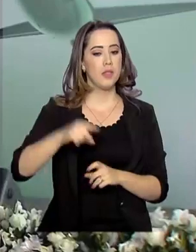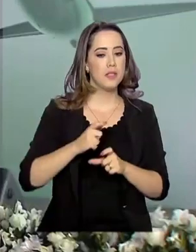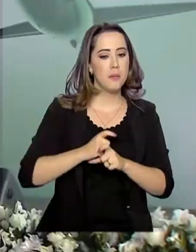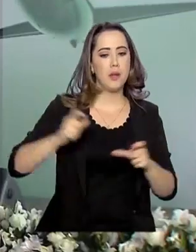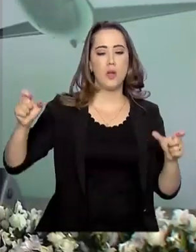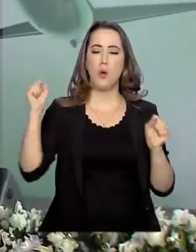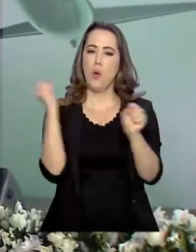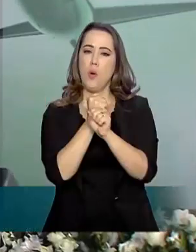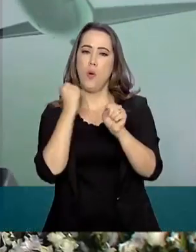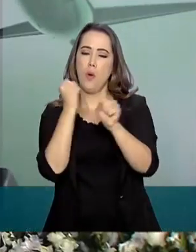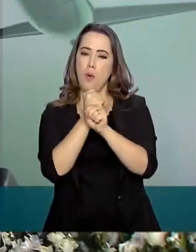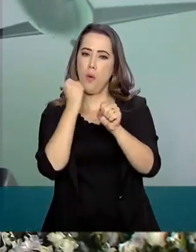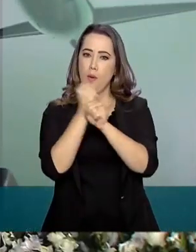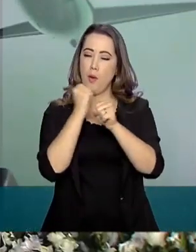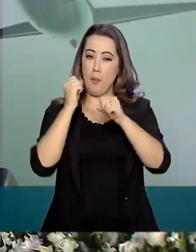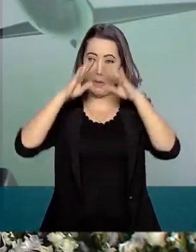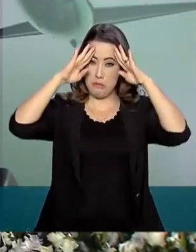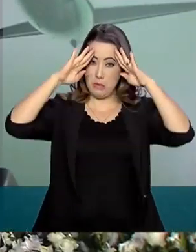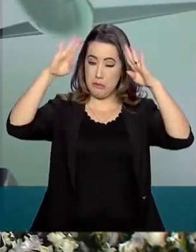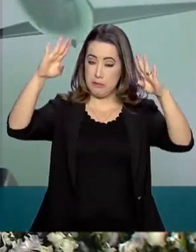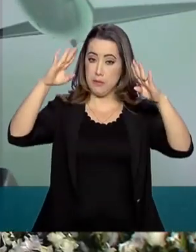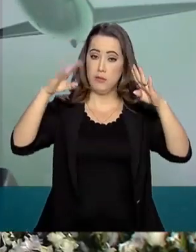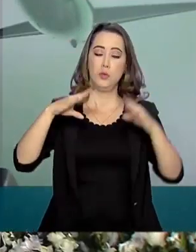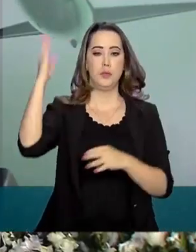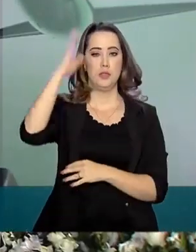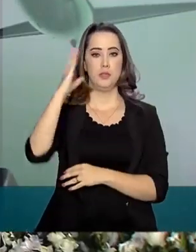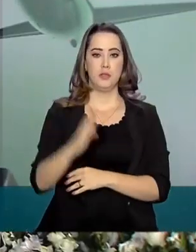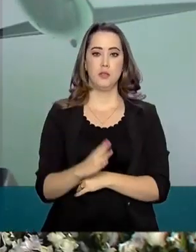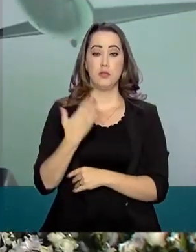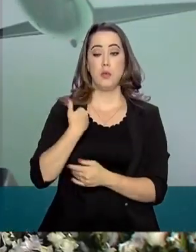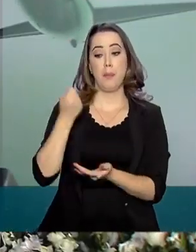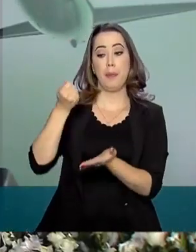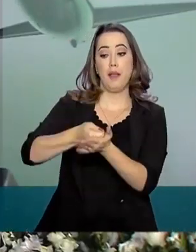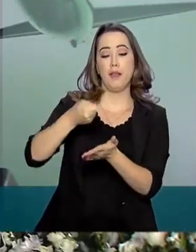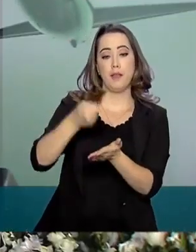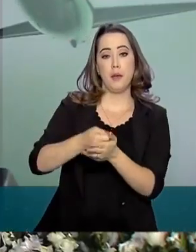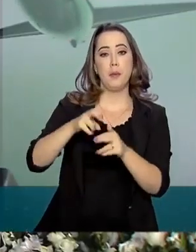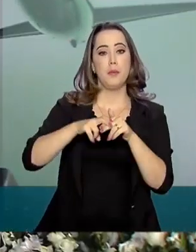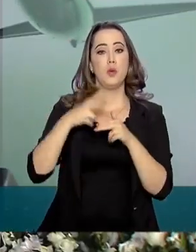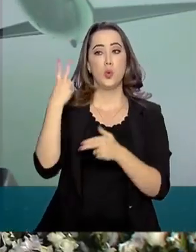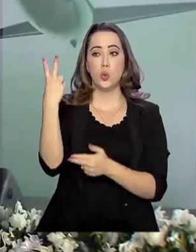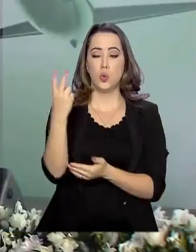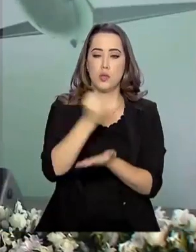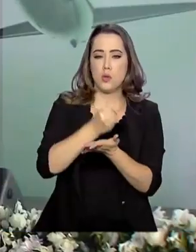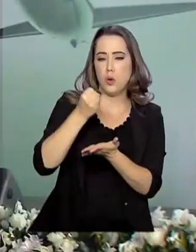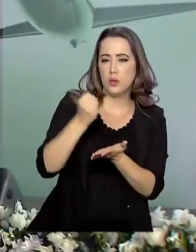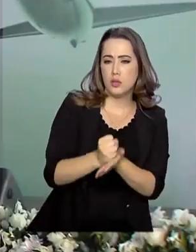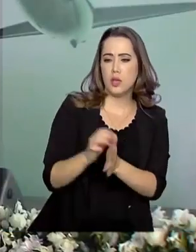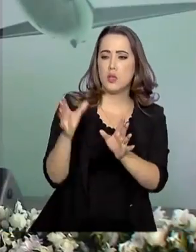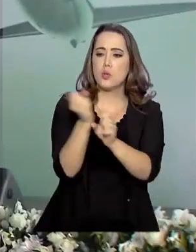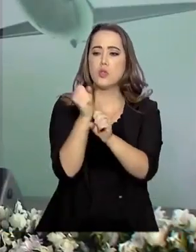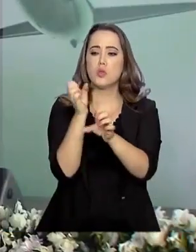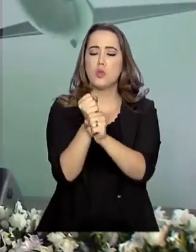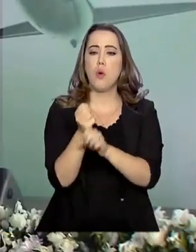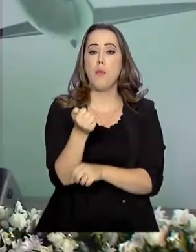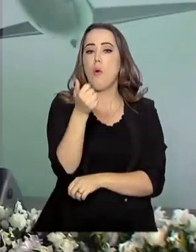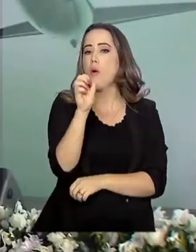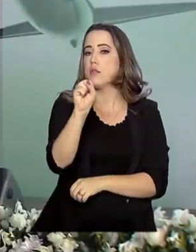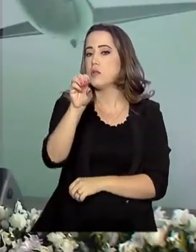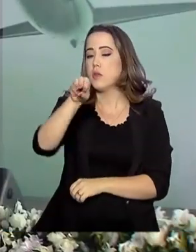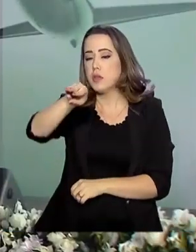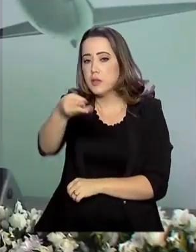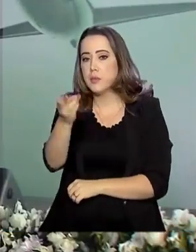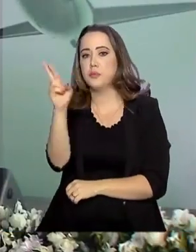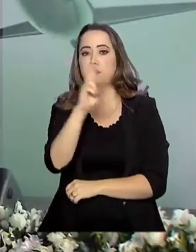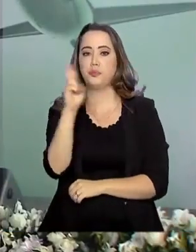maior obra da aviação regional do Brasil e foi viabilizada a partir de dois convênios que somam quase 80 milhões